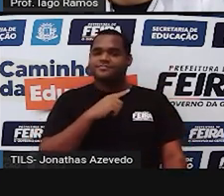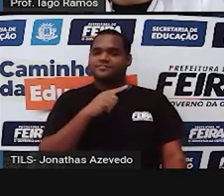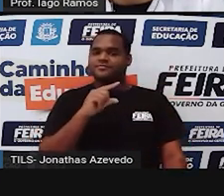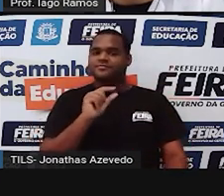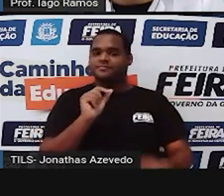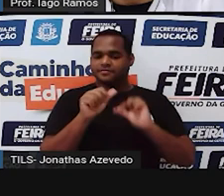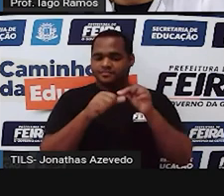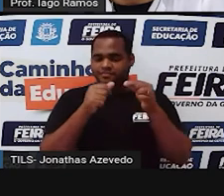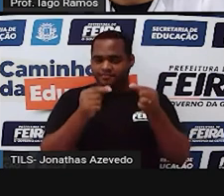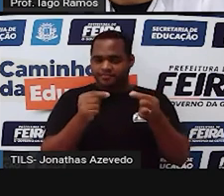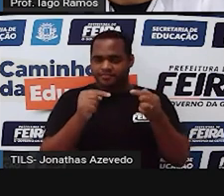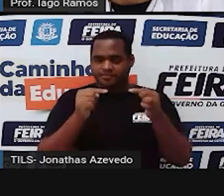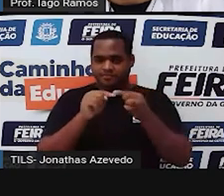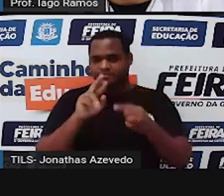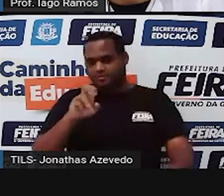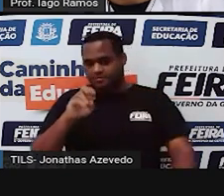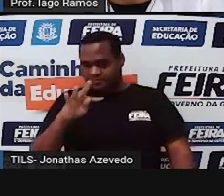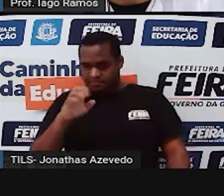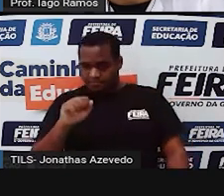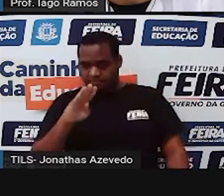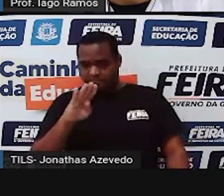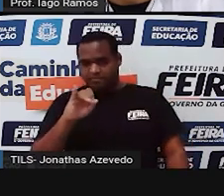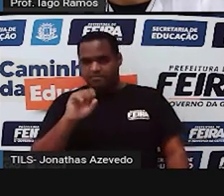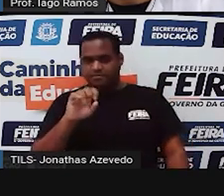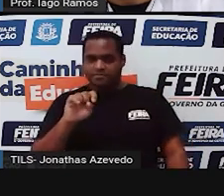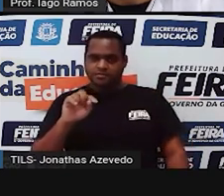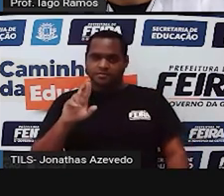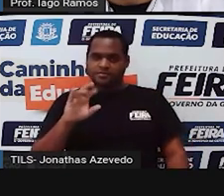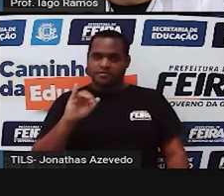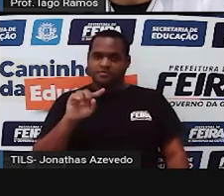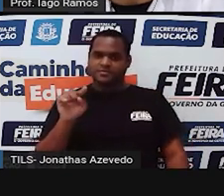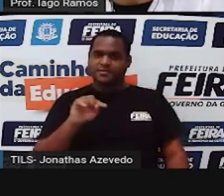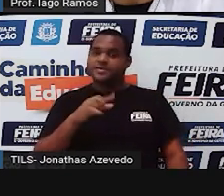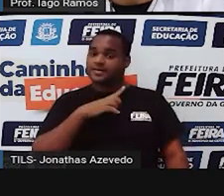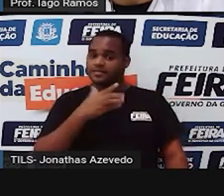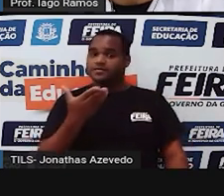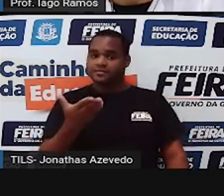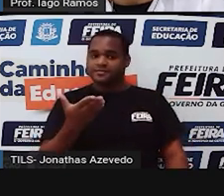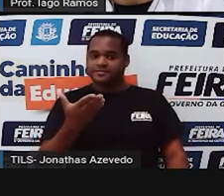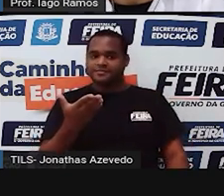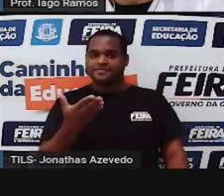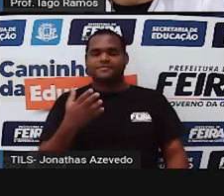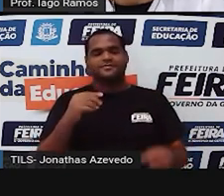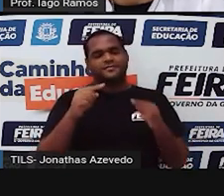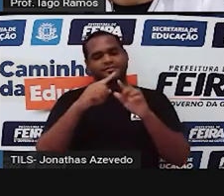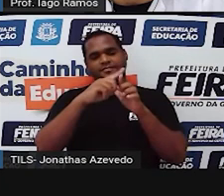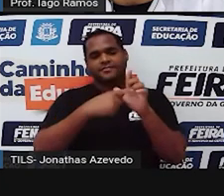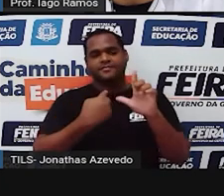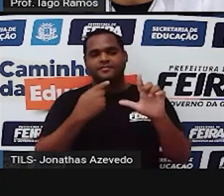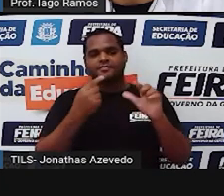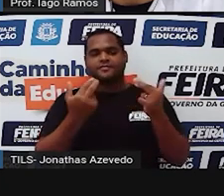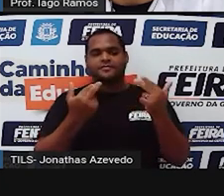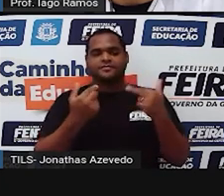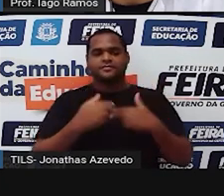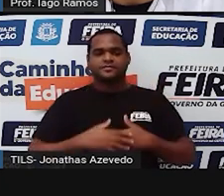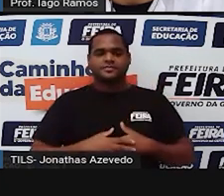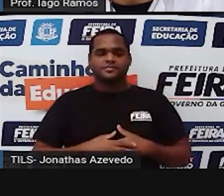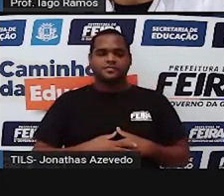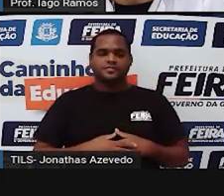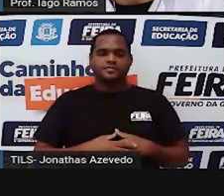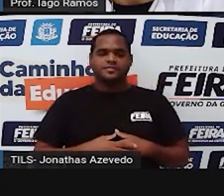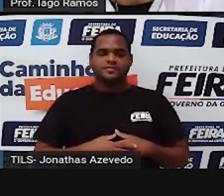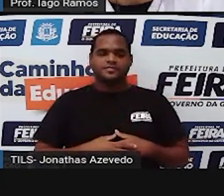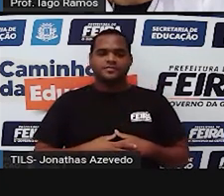de reta bissetriz a bissetriz de um ângulo ok então